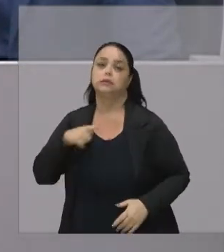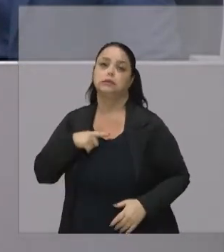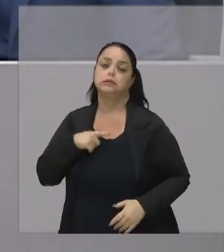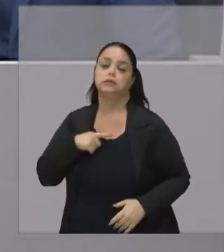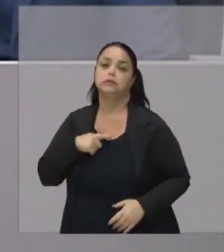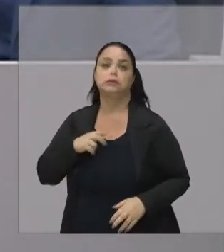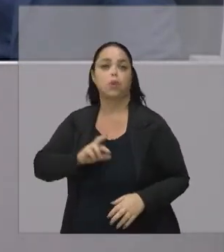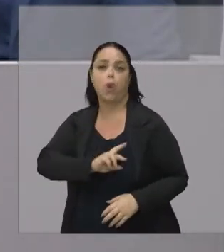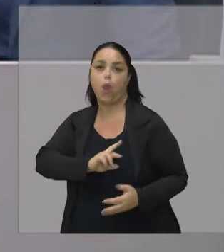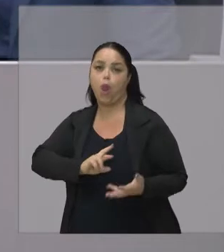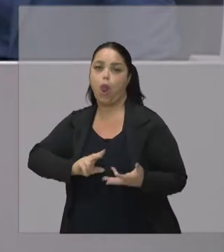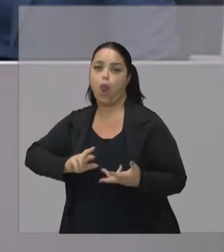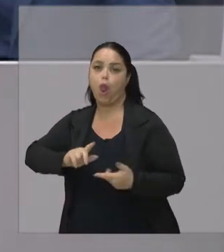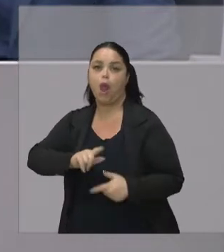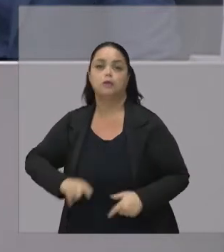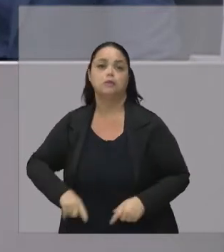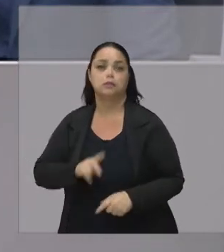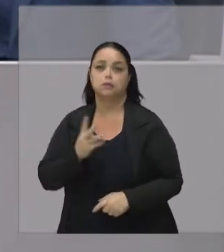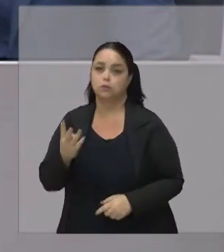Completamente diferentes